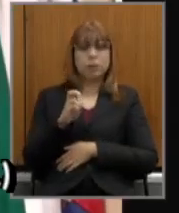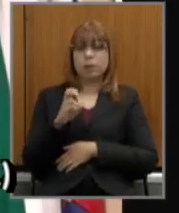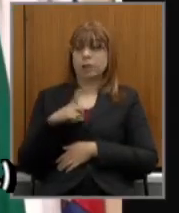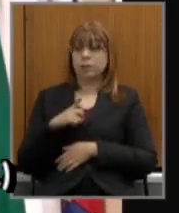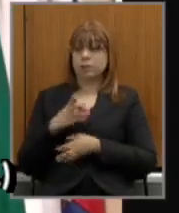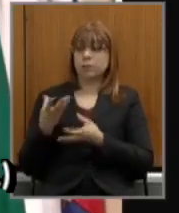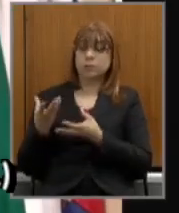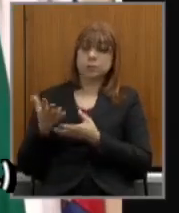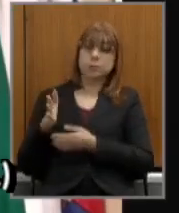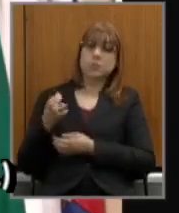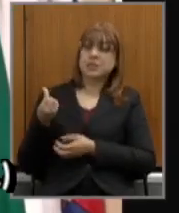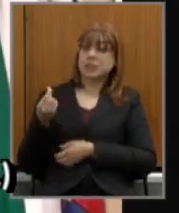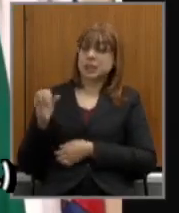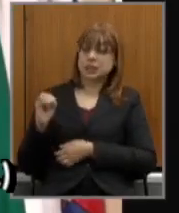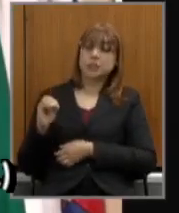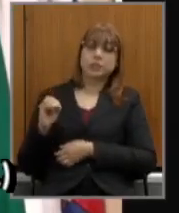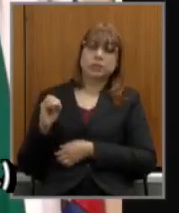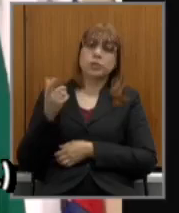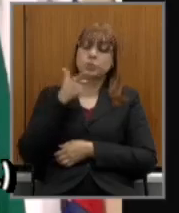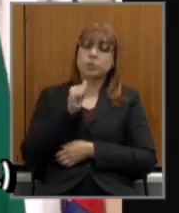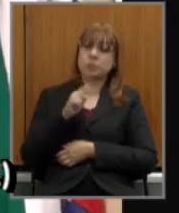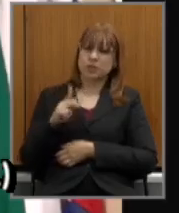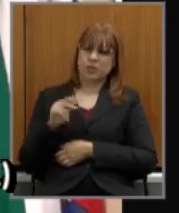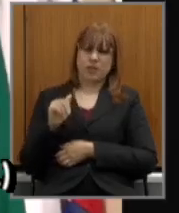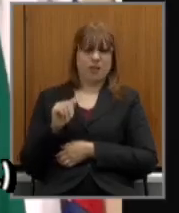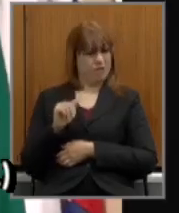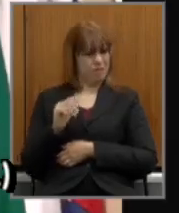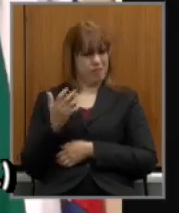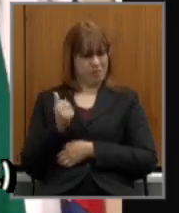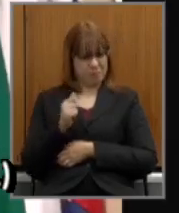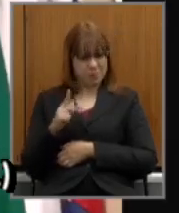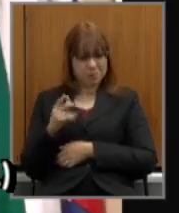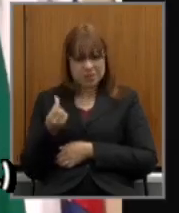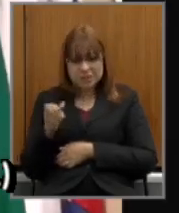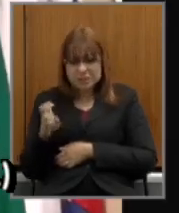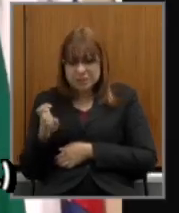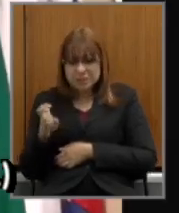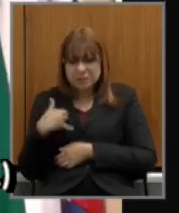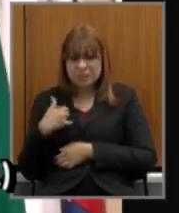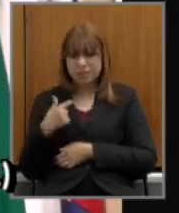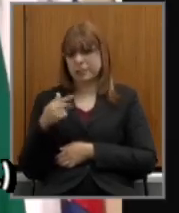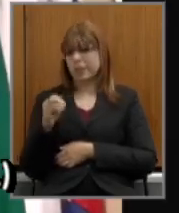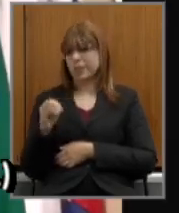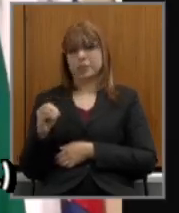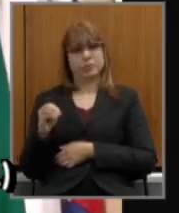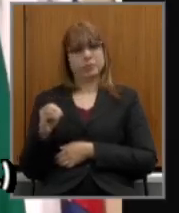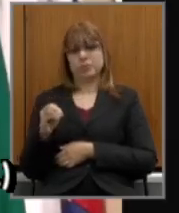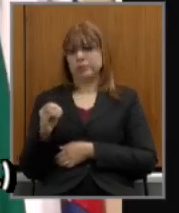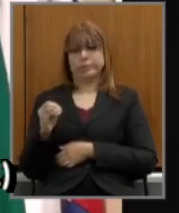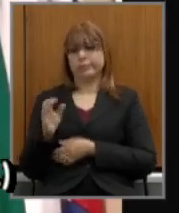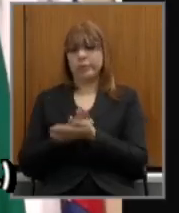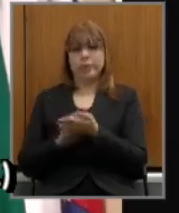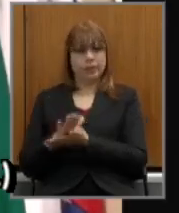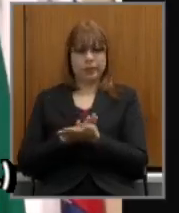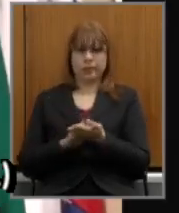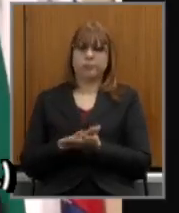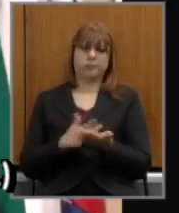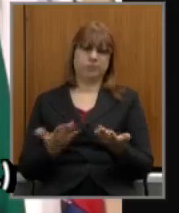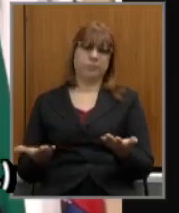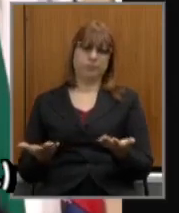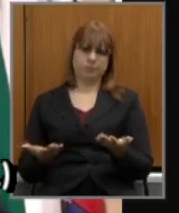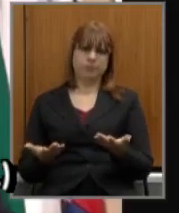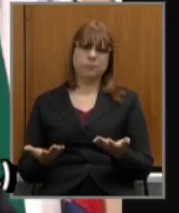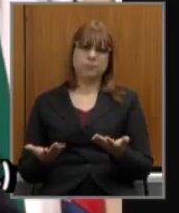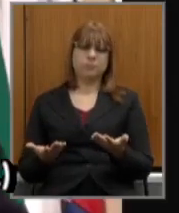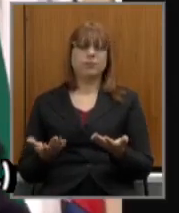aposentados pode ter 70 mas 65 raros agora 70 nós não vamos ter quase nenhum eu acho que chegou o